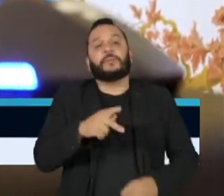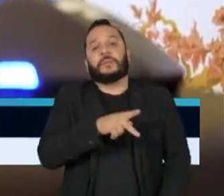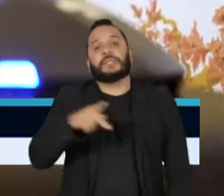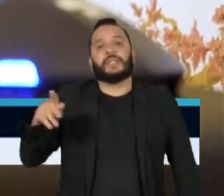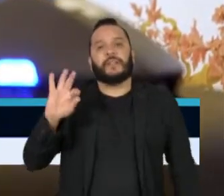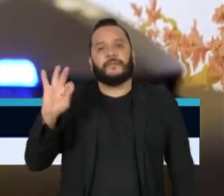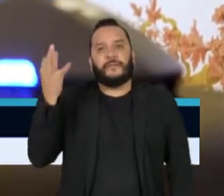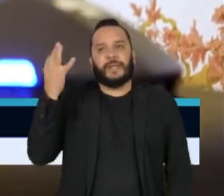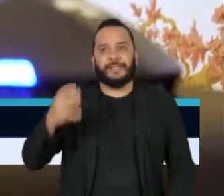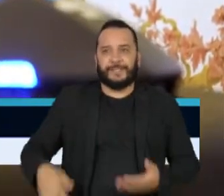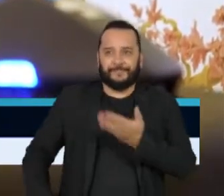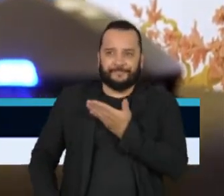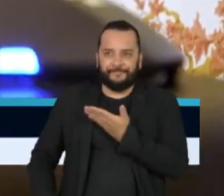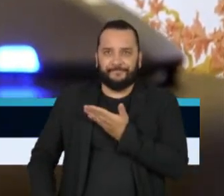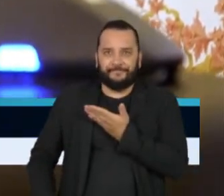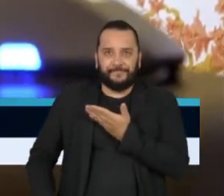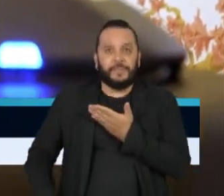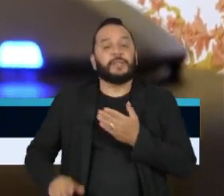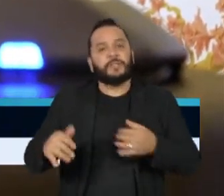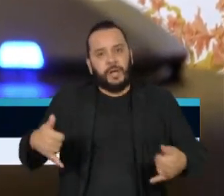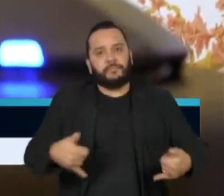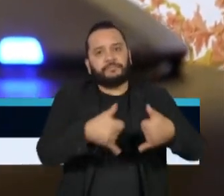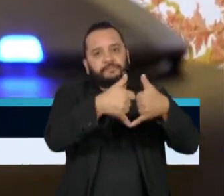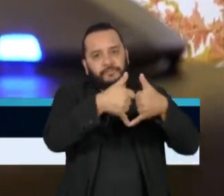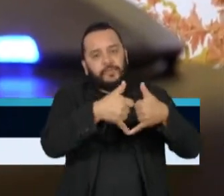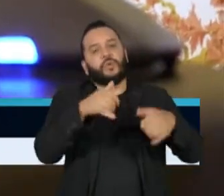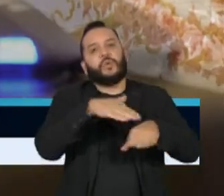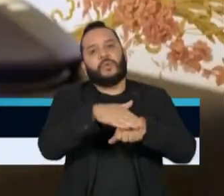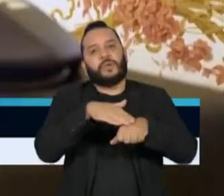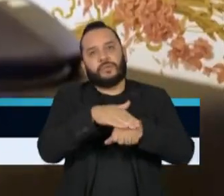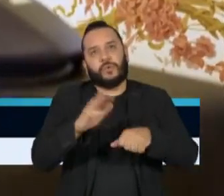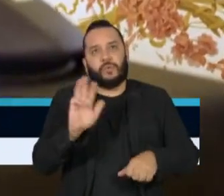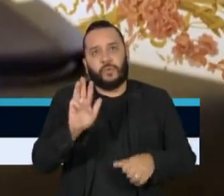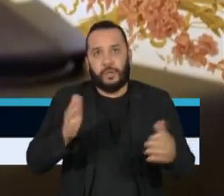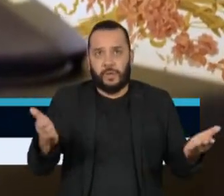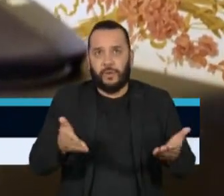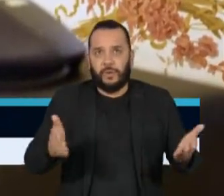francês Emmanuel Macron falou por telefone hoje com Lula.